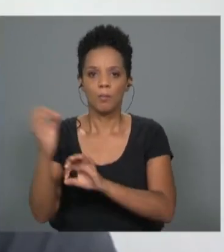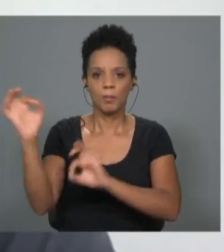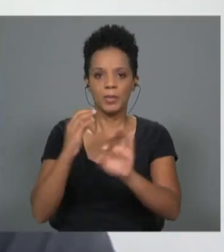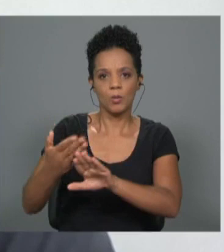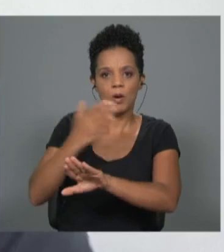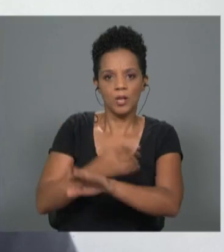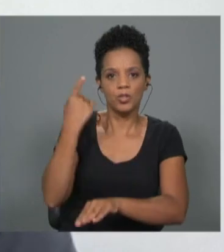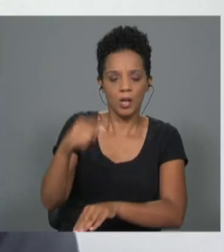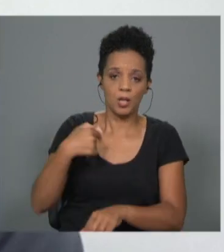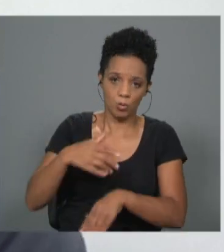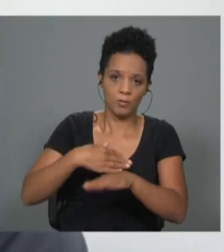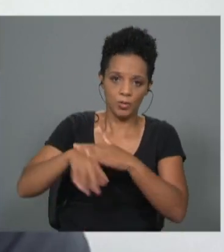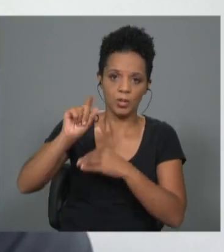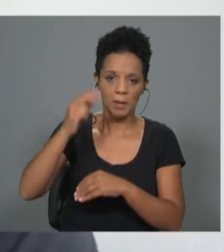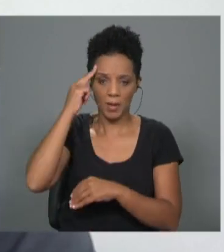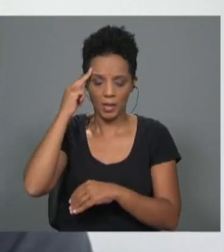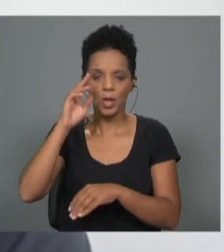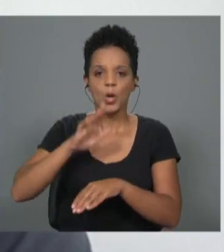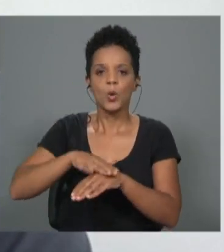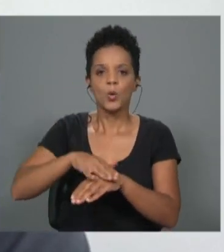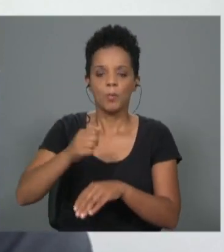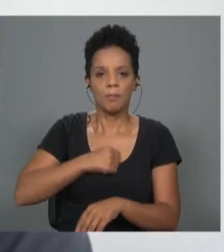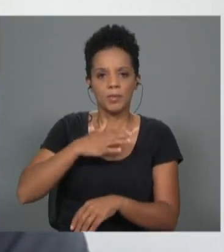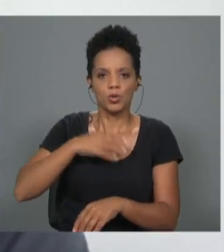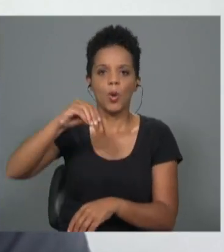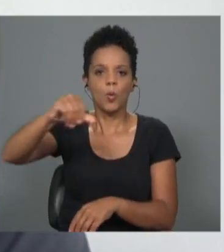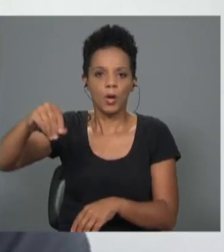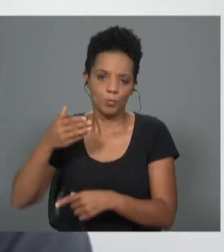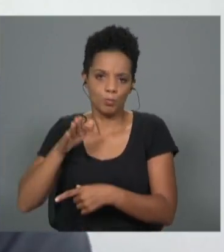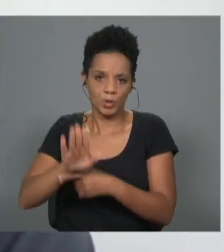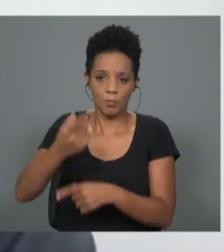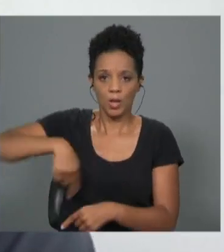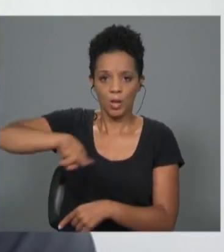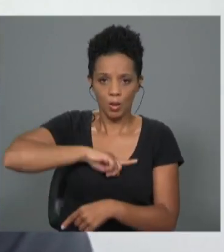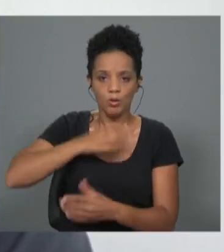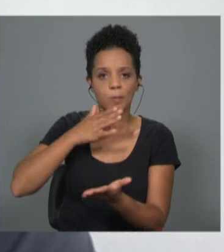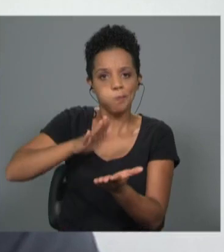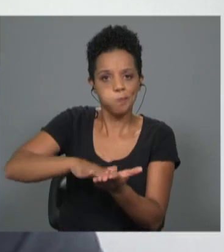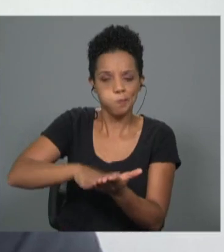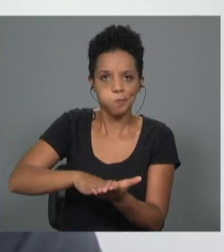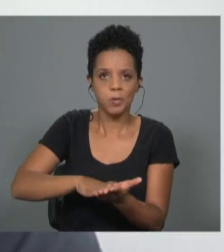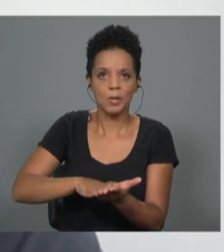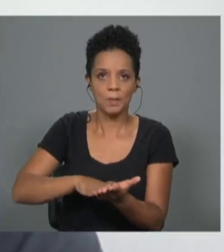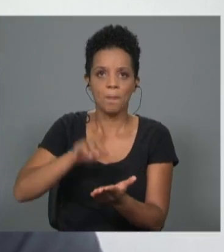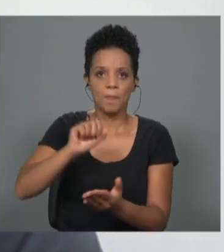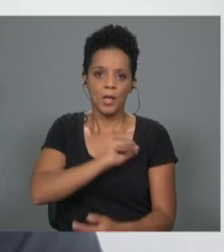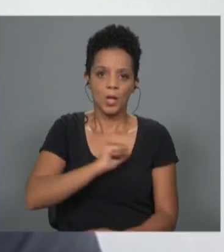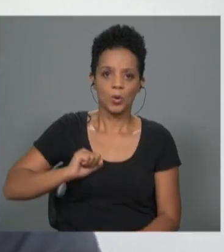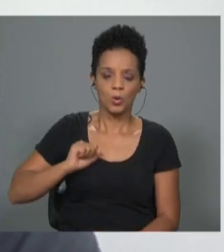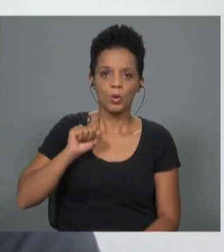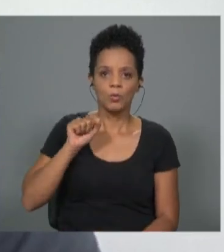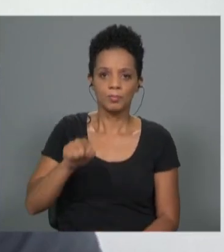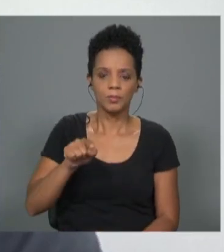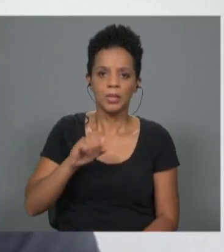preparação dos empresários locais. Posso dar um exemplo? Nosso localmente, os nossos restaurantes e um dos donos do Capricho